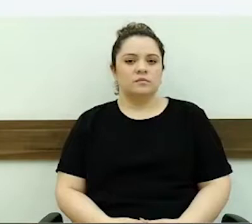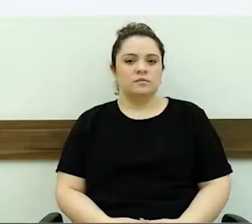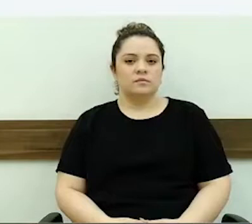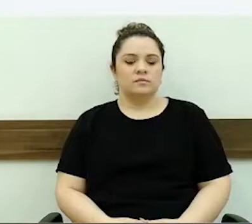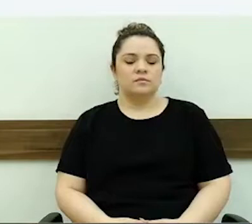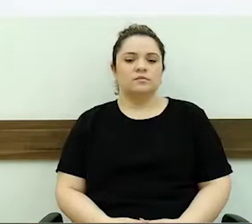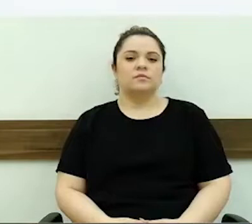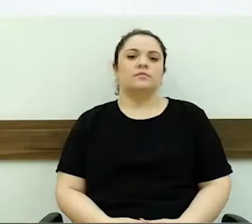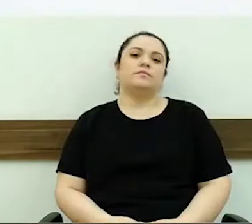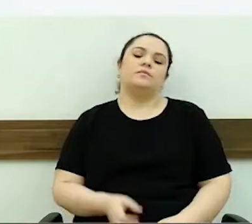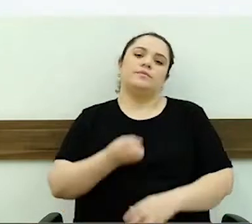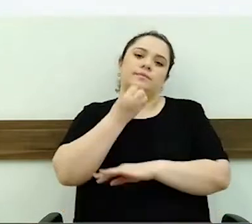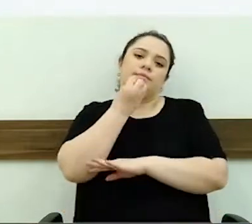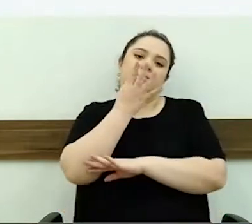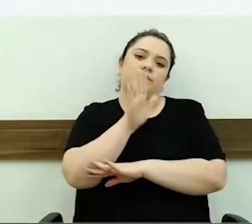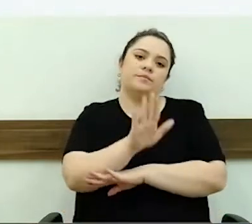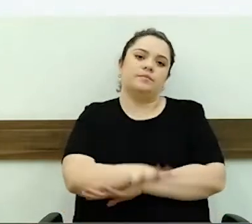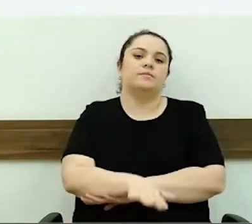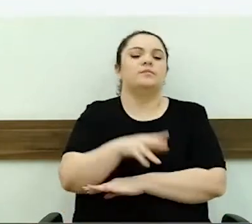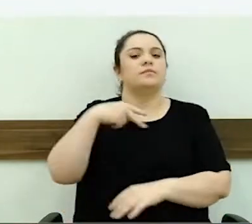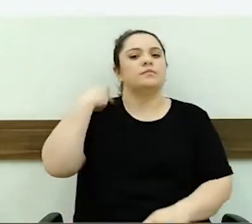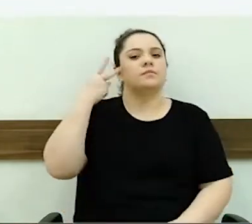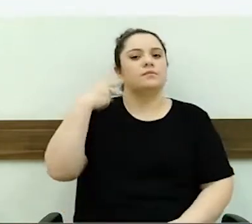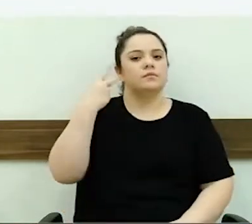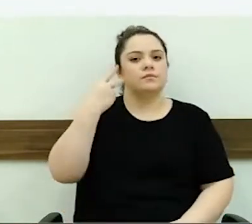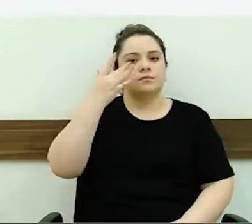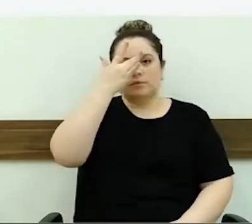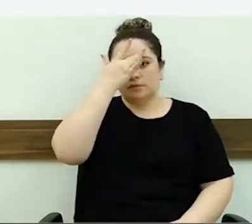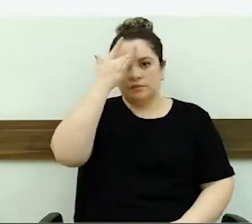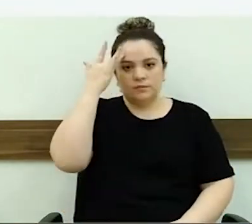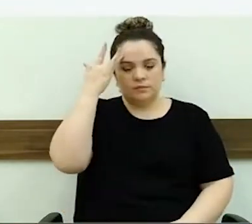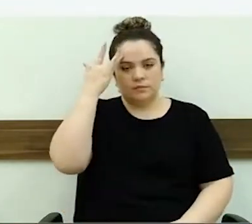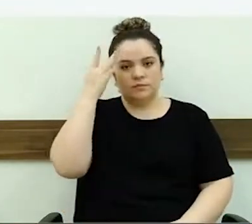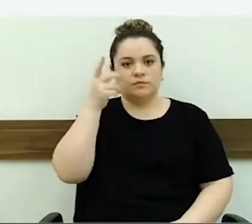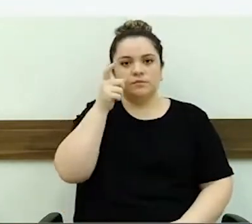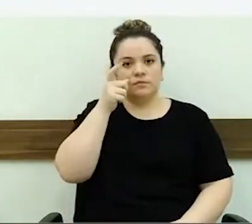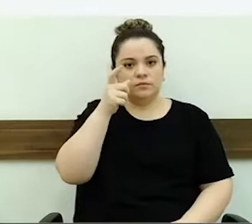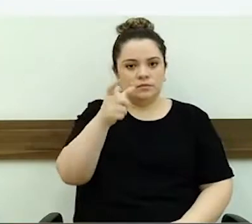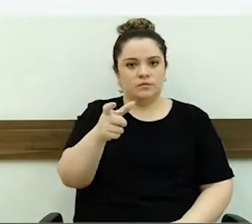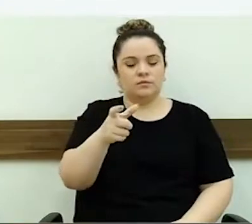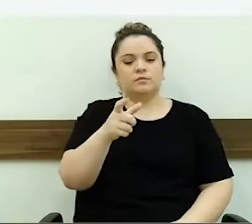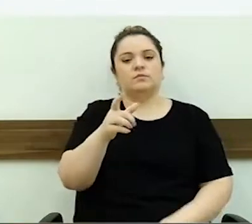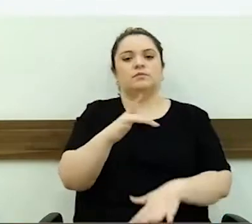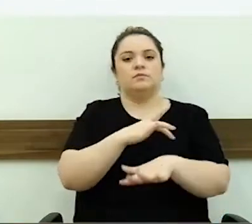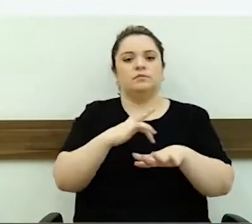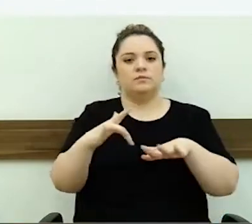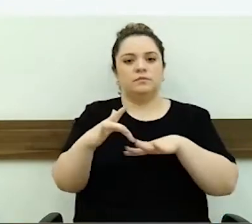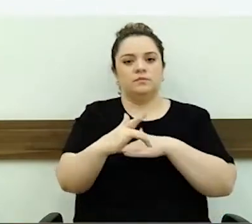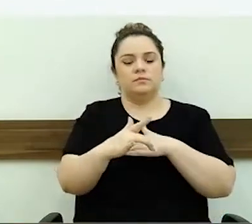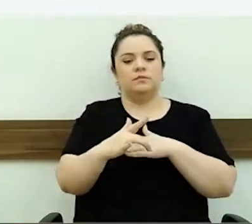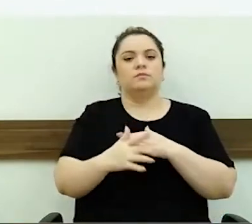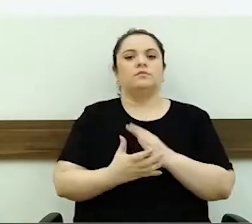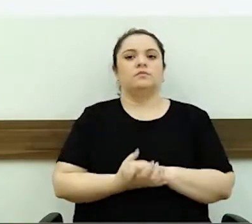Boa tarde, vereadores, público, todos que nos acompanham por algum meio de comunicação.